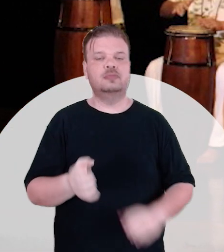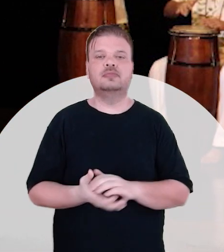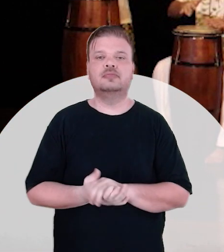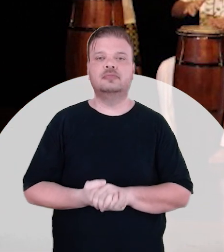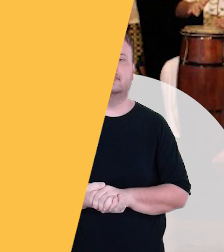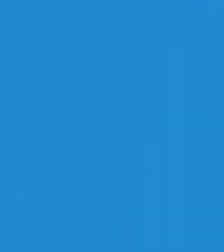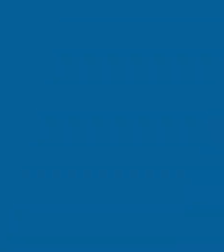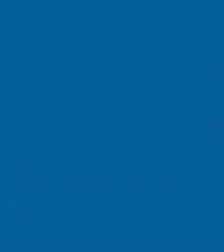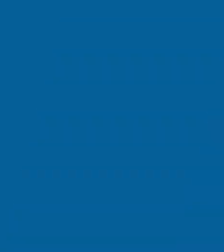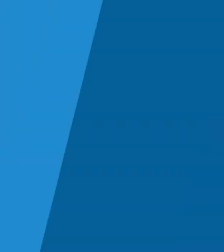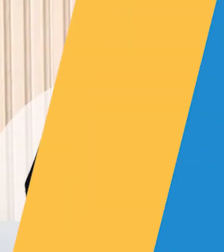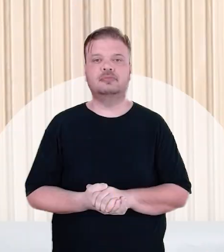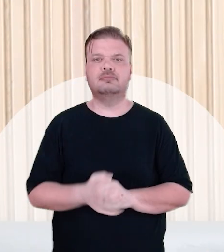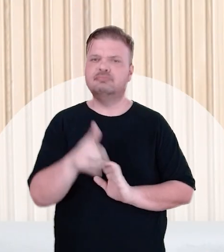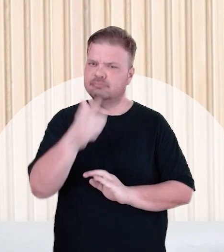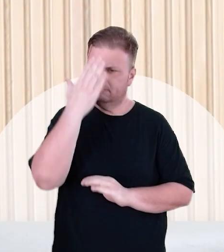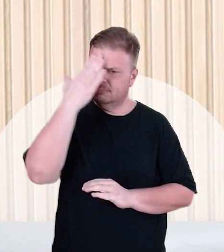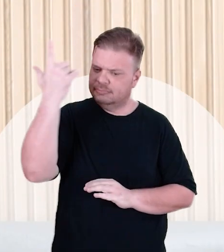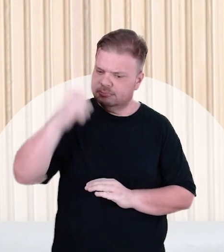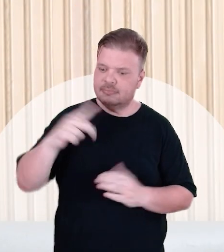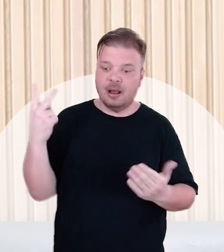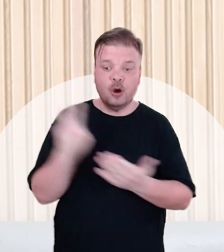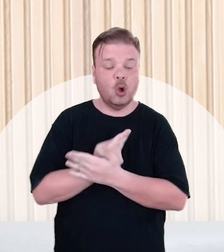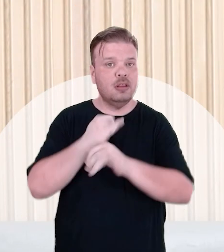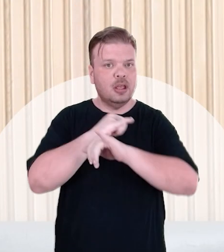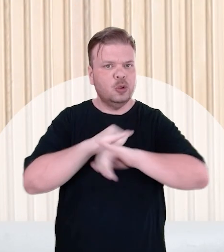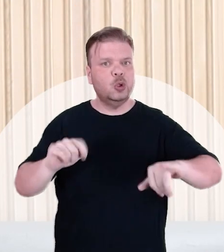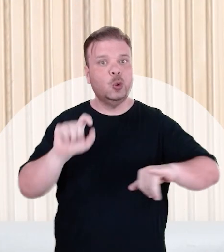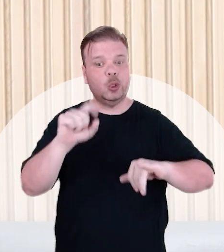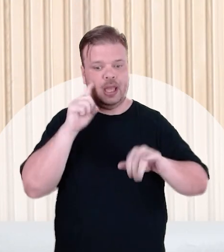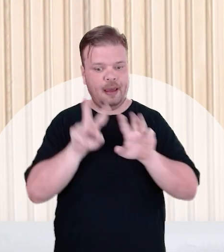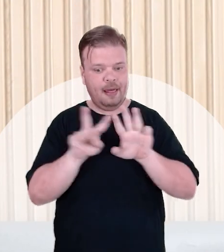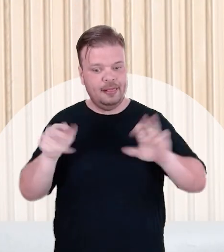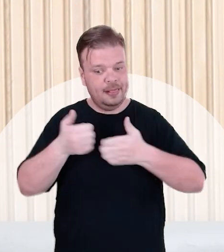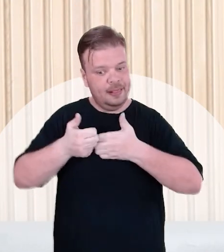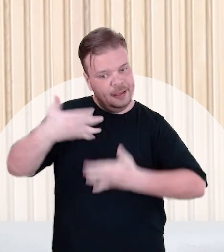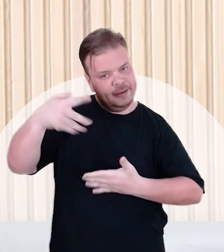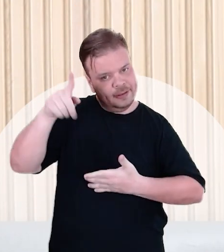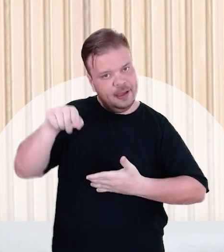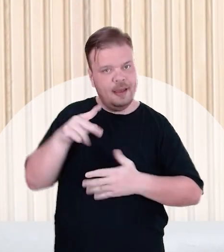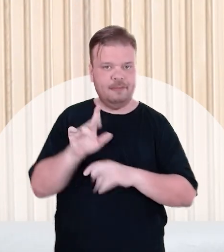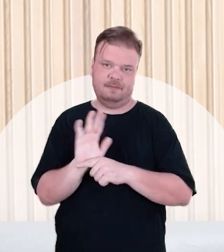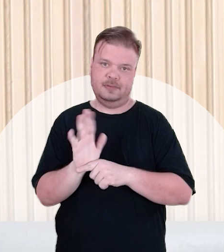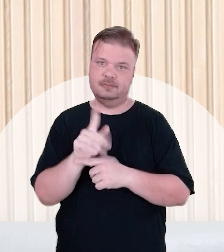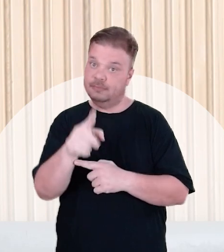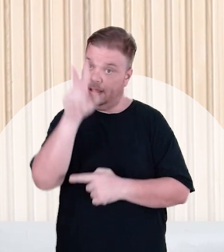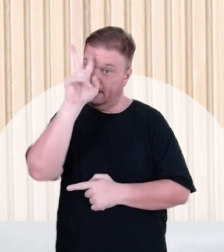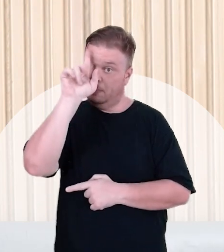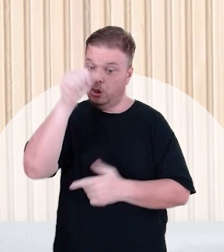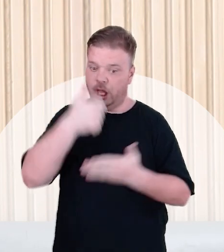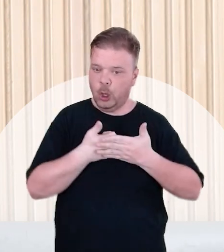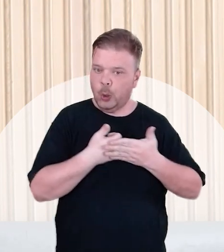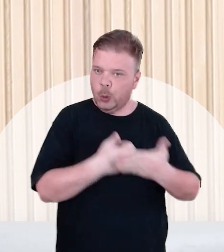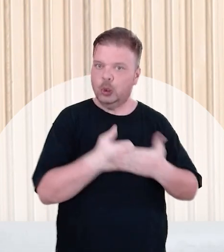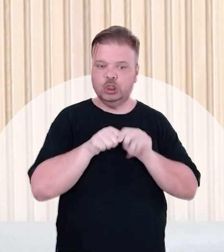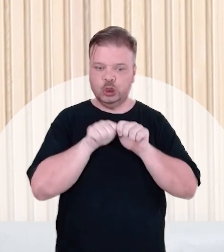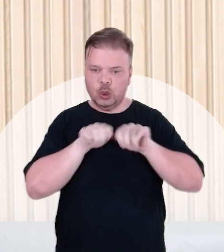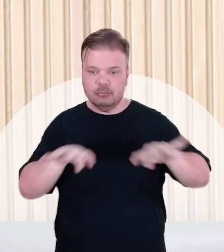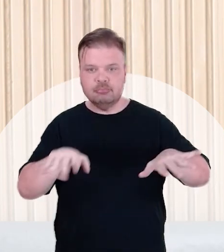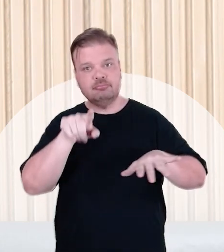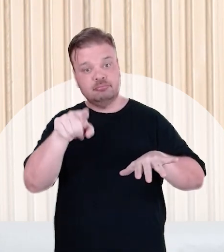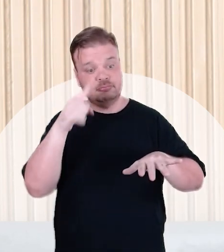de jônia. Saiba mais sobre as notícias acessando os links na descrição do vídeo. lembre-se, curta o vídeo,